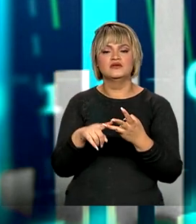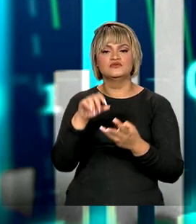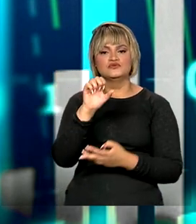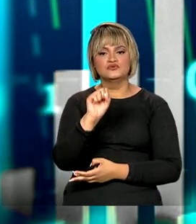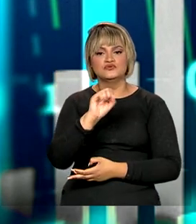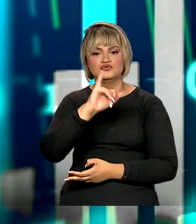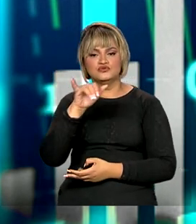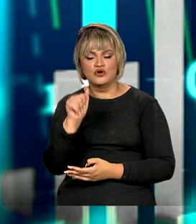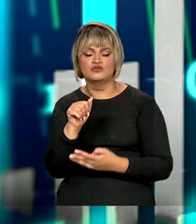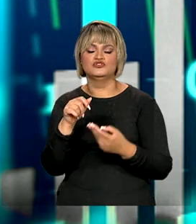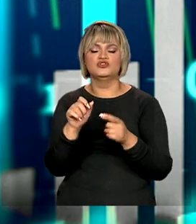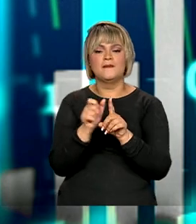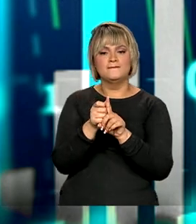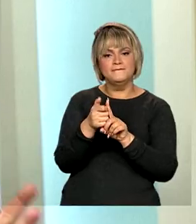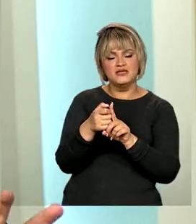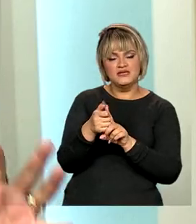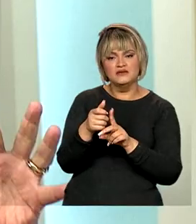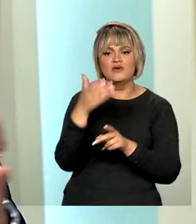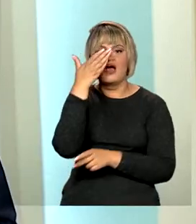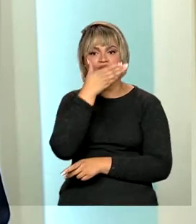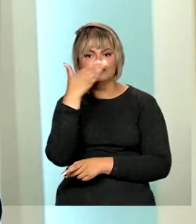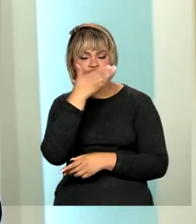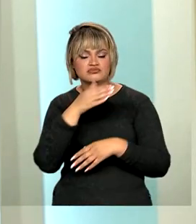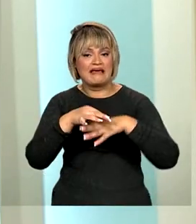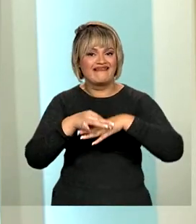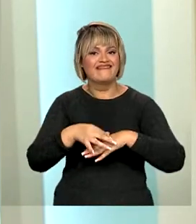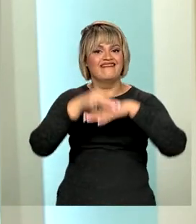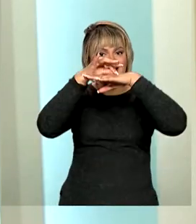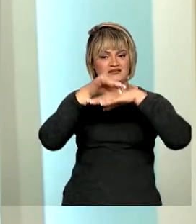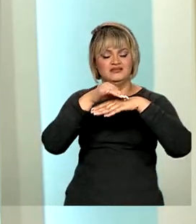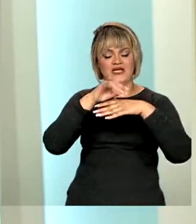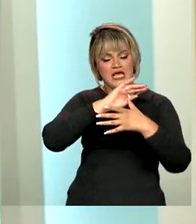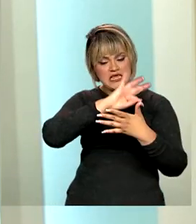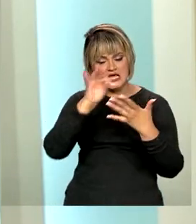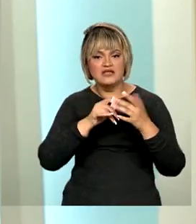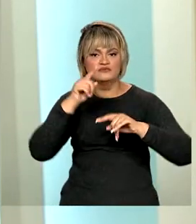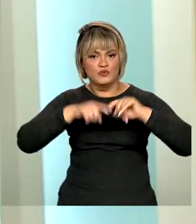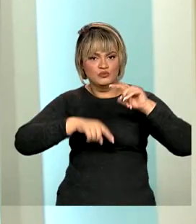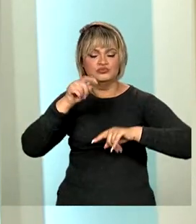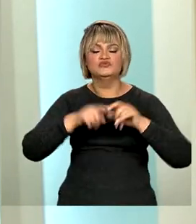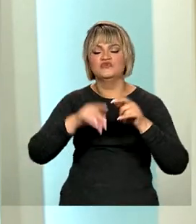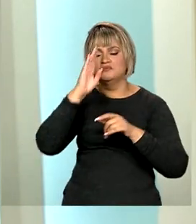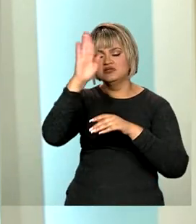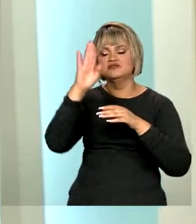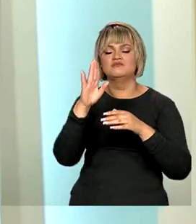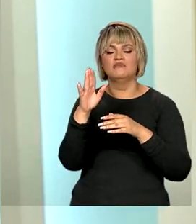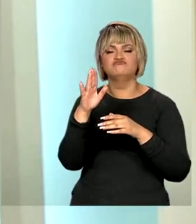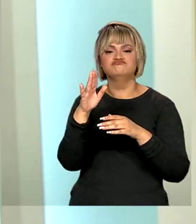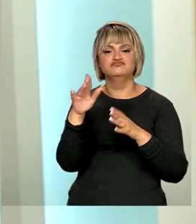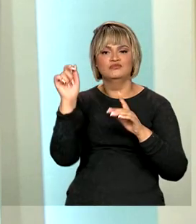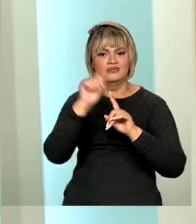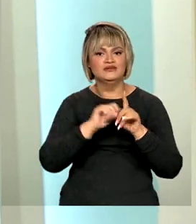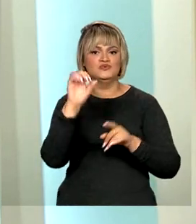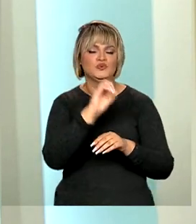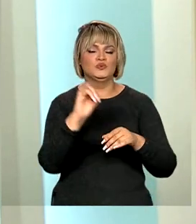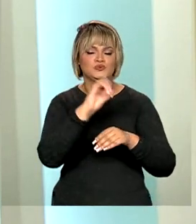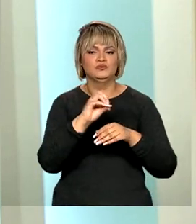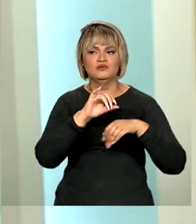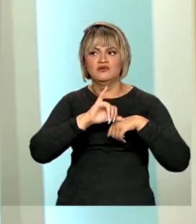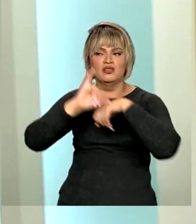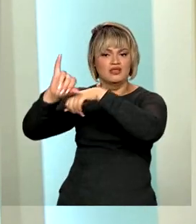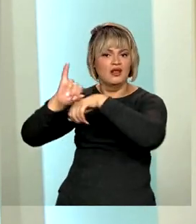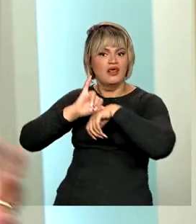soja, milho, açúcares e carnes. Esses foram os produtos que puxaram, então, as exportações no mês de outubro. Mas nós trouxemos para você também,